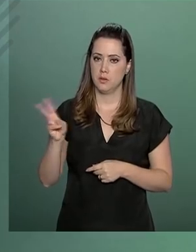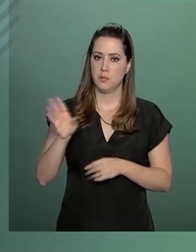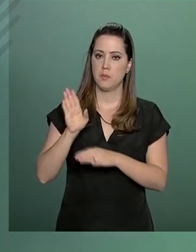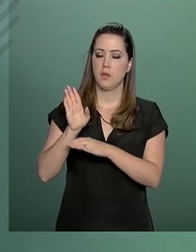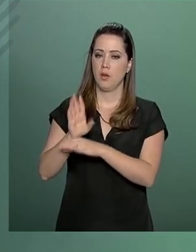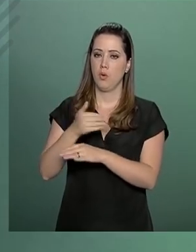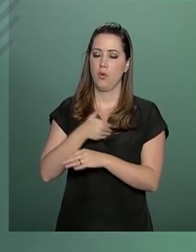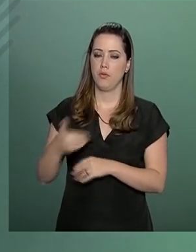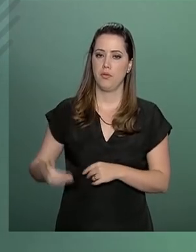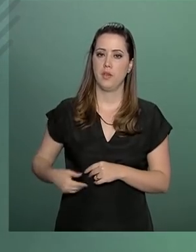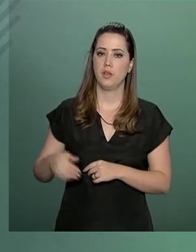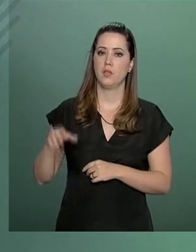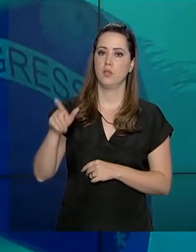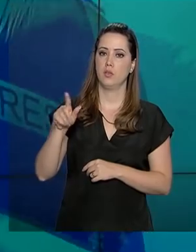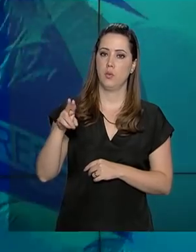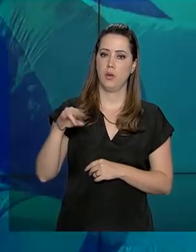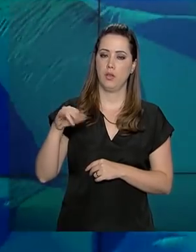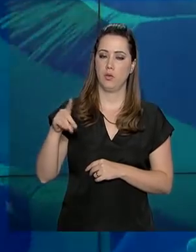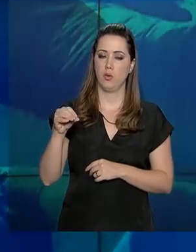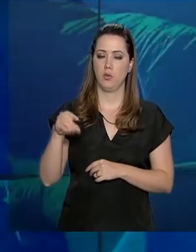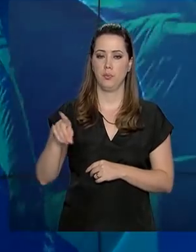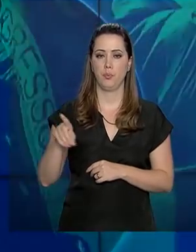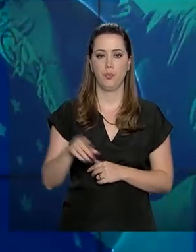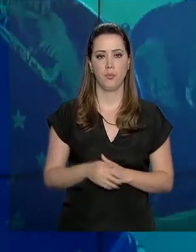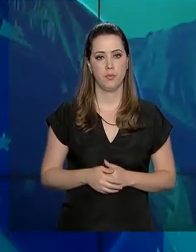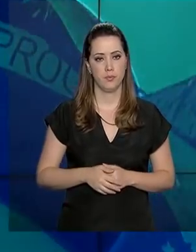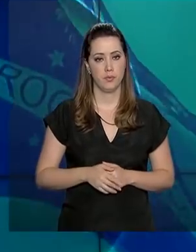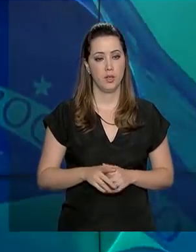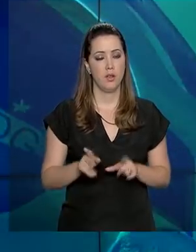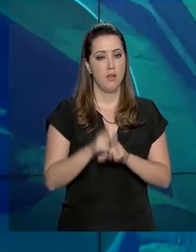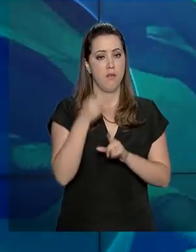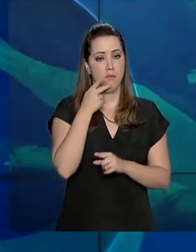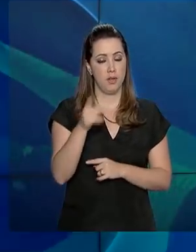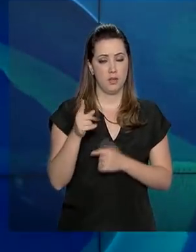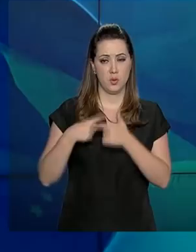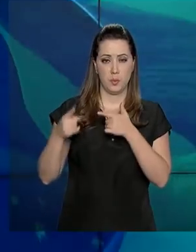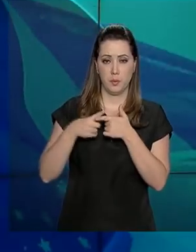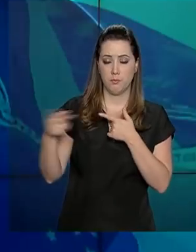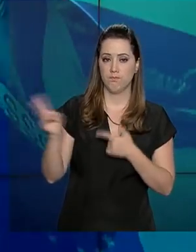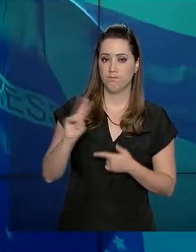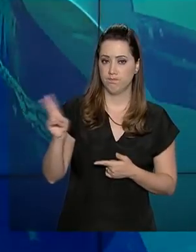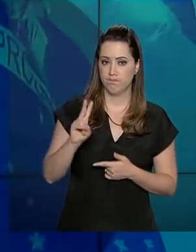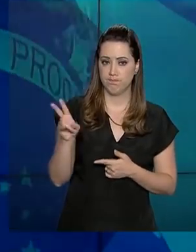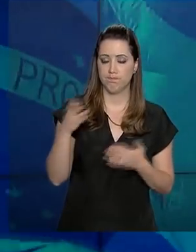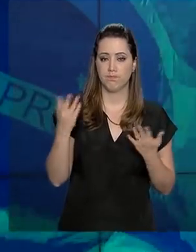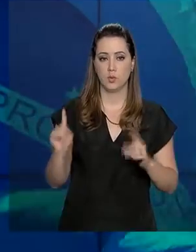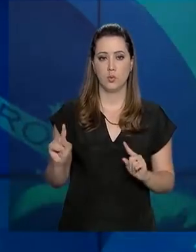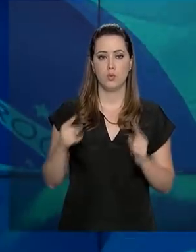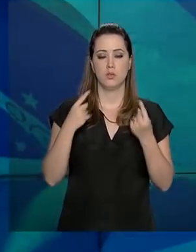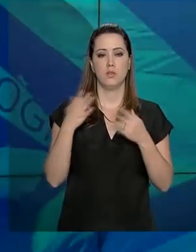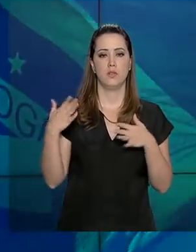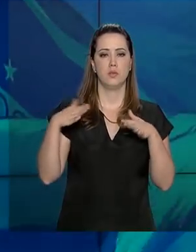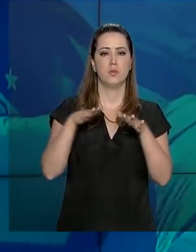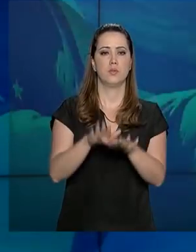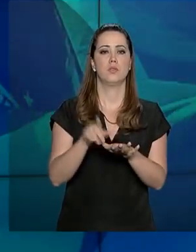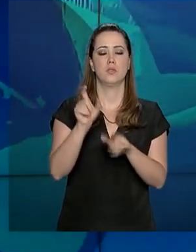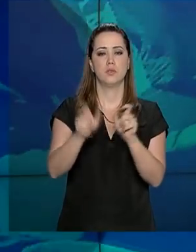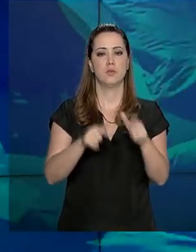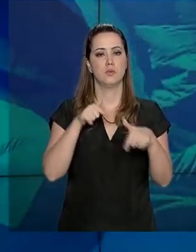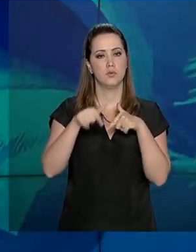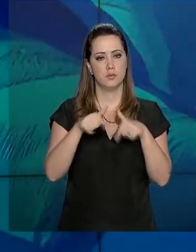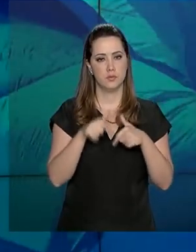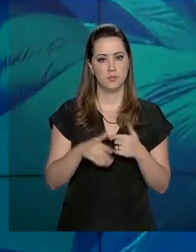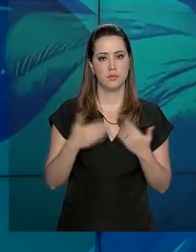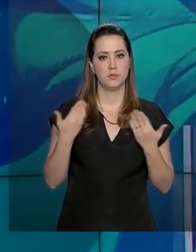povo venezuelano. E ainda sobre a situação dos venezuelanos, um dos desafios é a inclusão